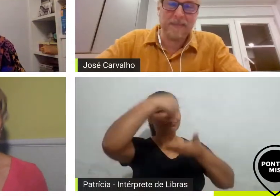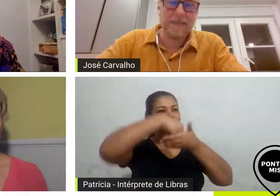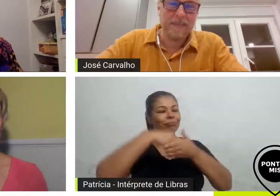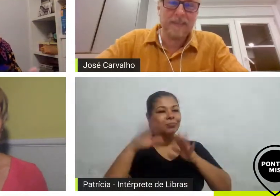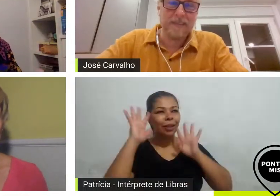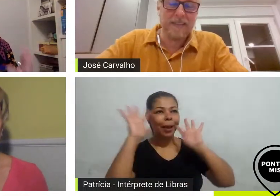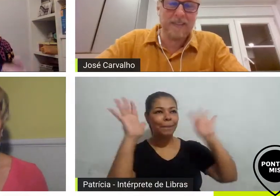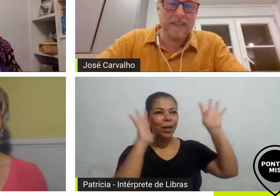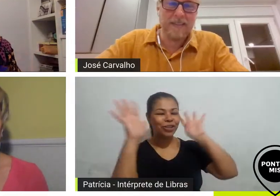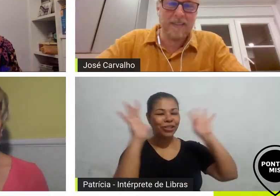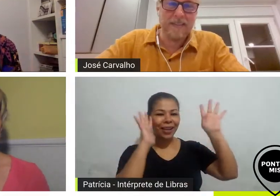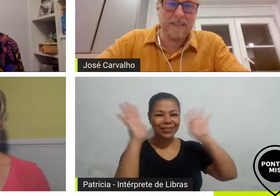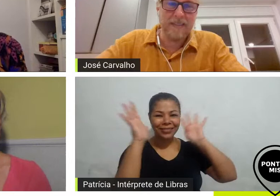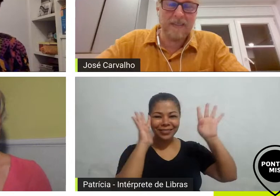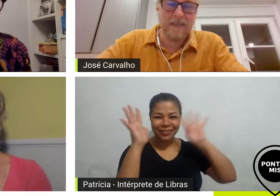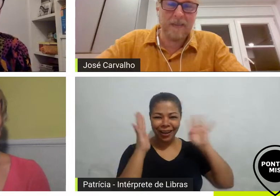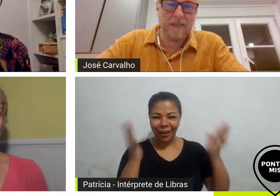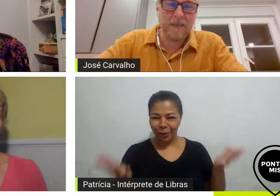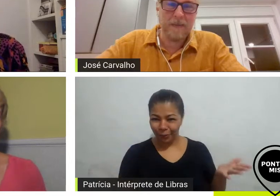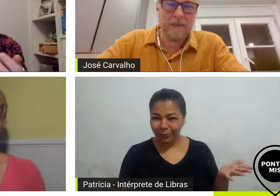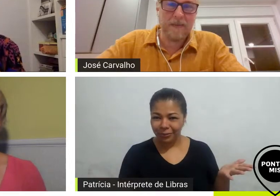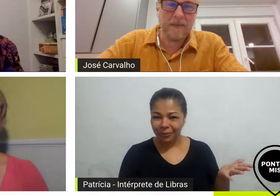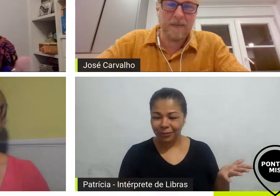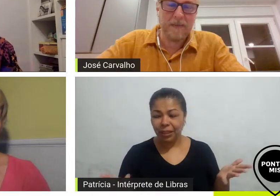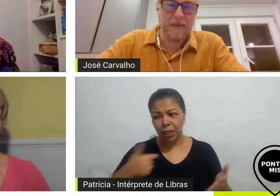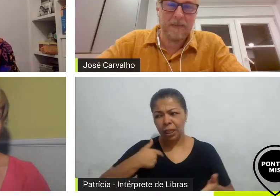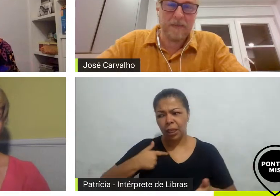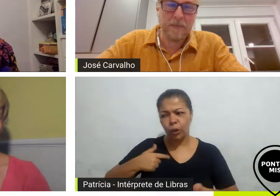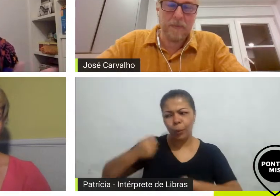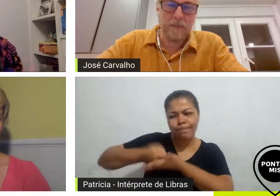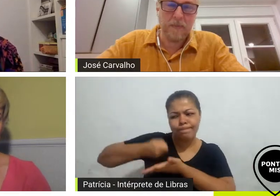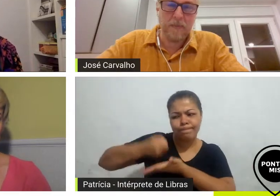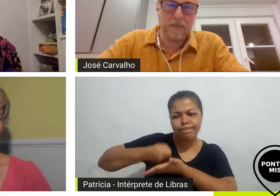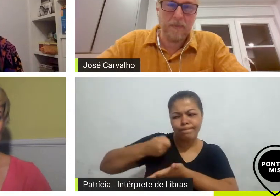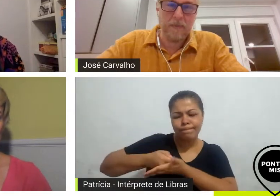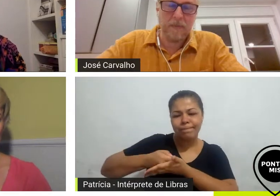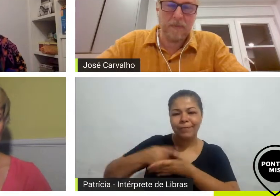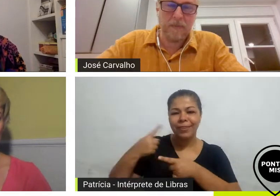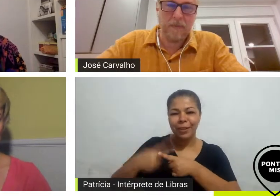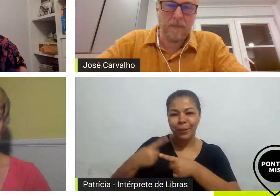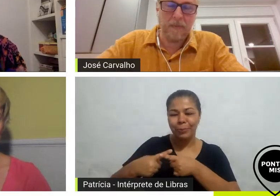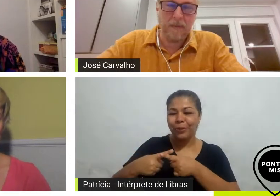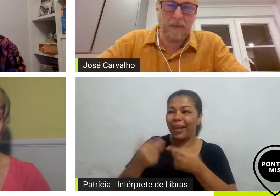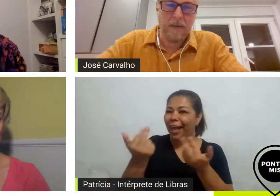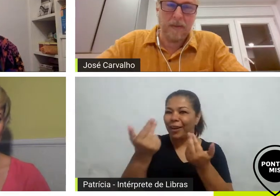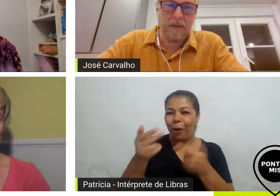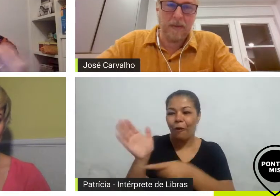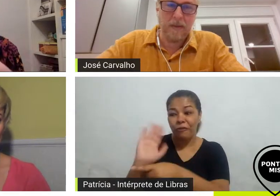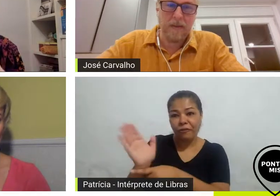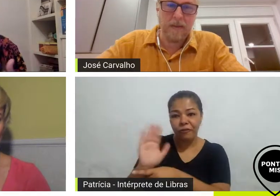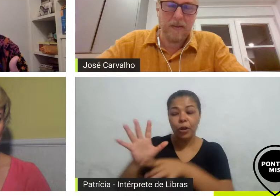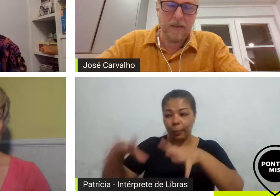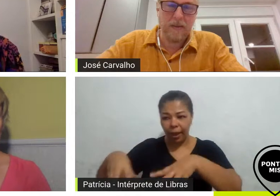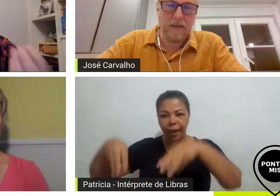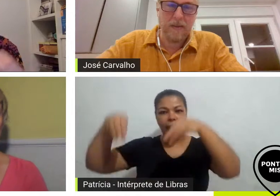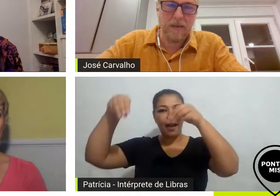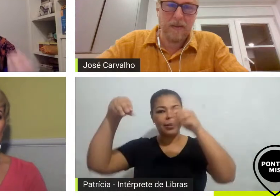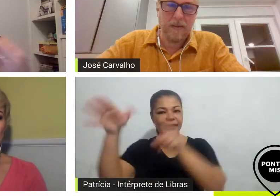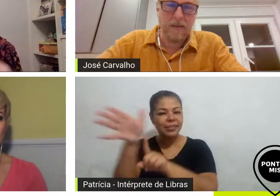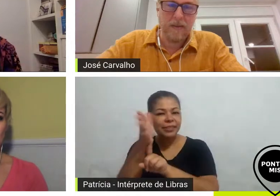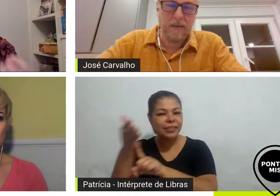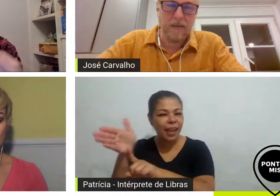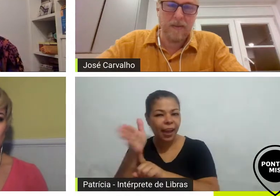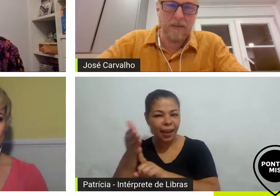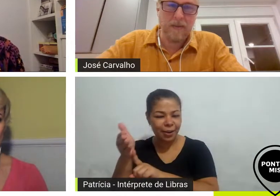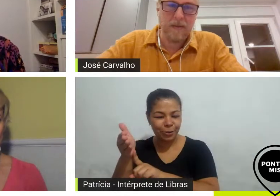então é isso que eu estou batendo nessa tecla porque eu acho que o castelo ele vem para não só trazer o retorno o